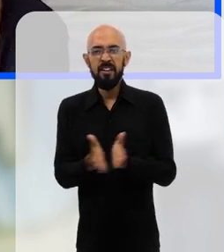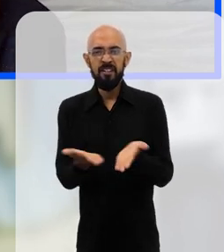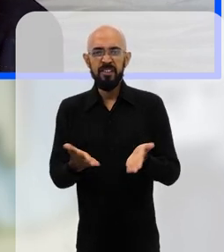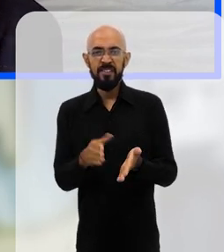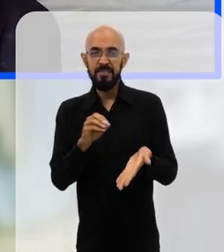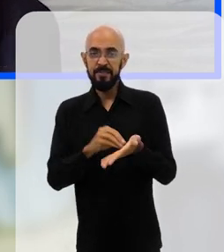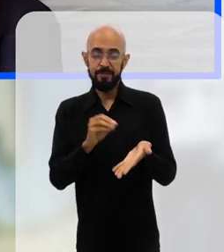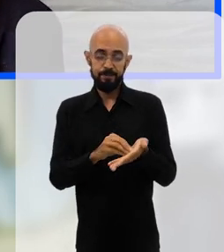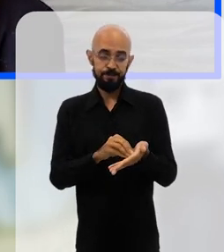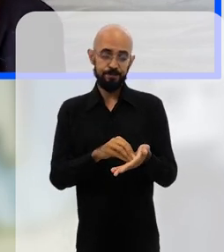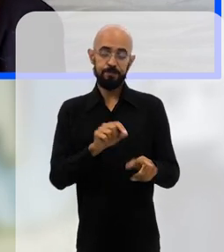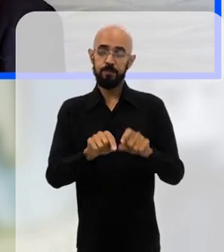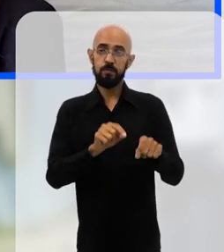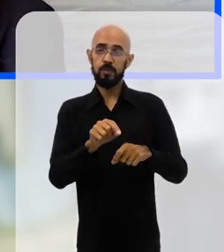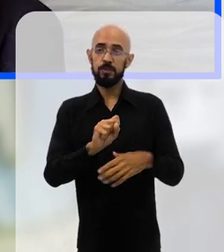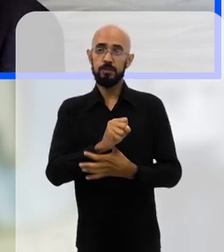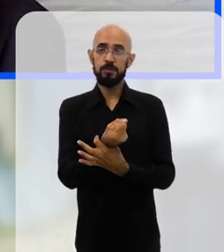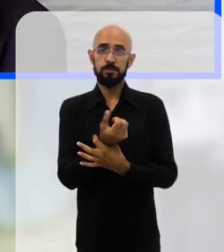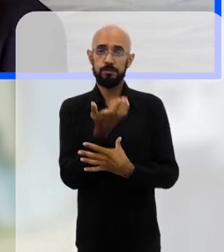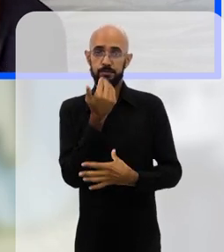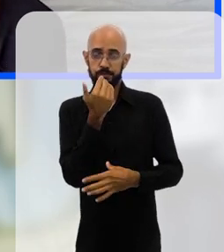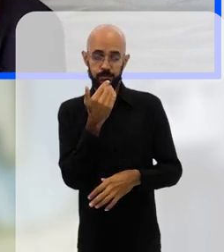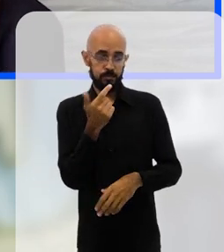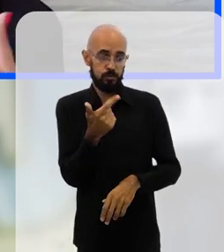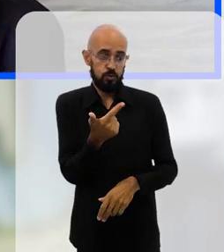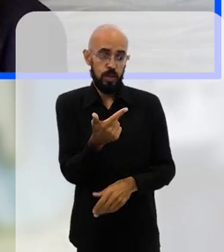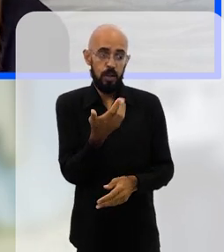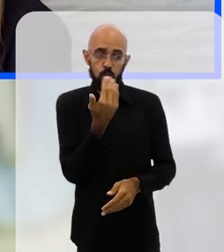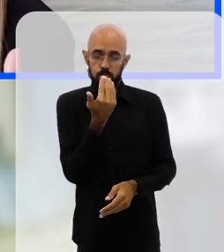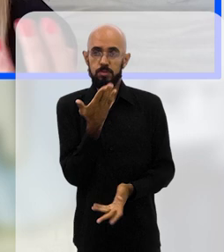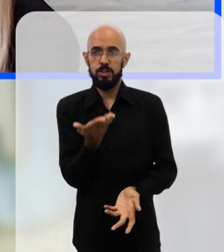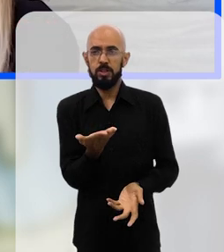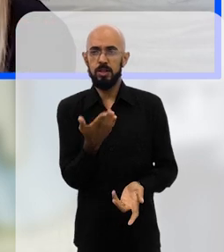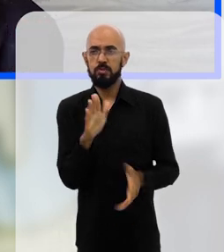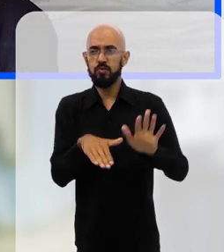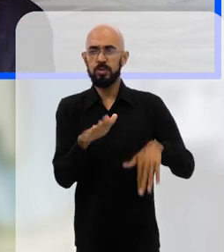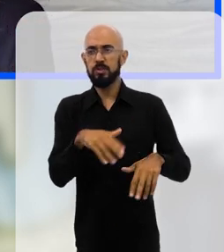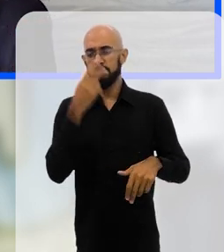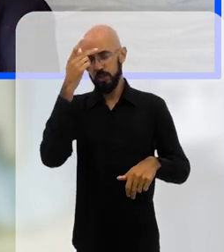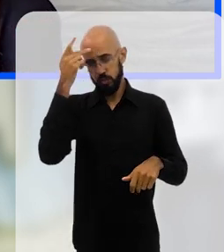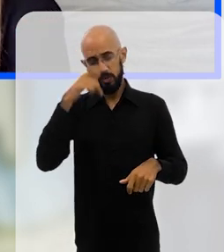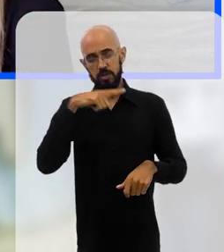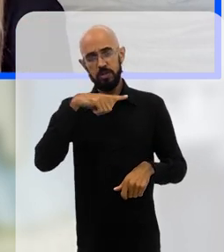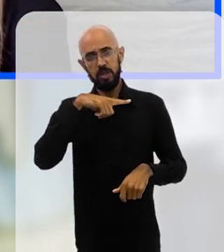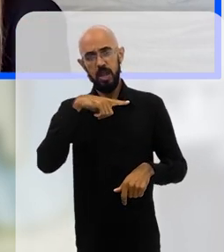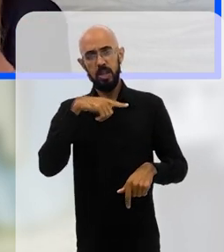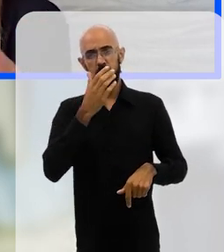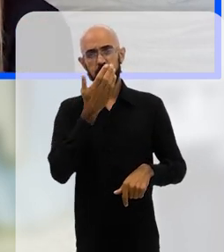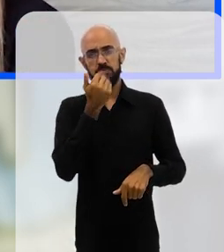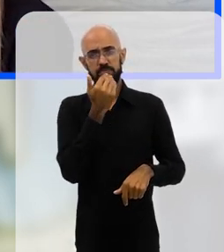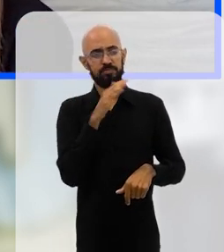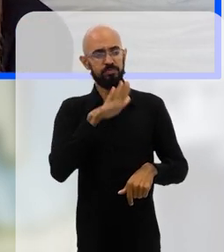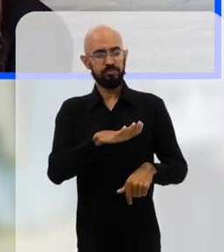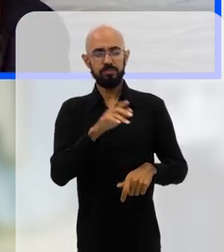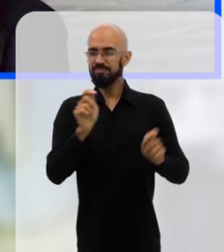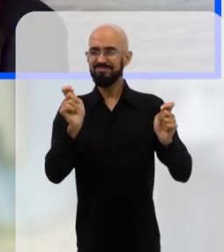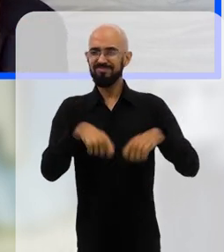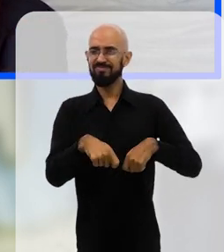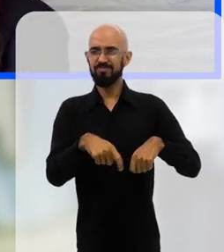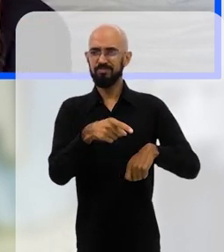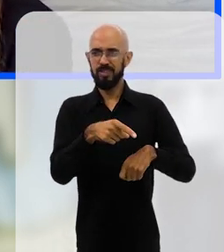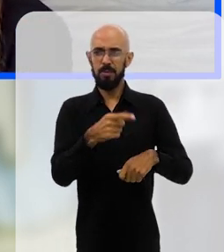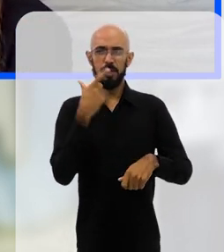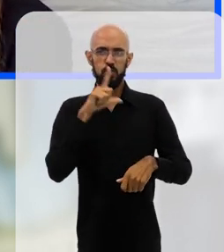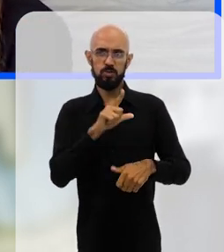de insegurança alimentar, né, que é quando não tem comida o suficiente, às vezes a pessoa até tem um pouco de